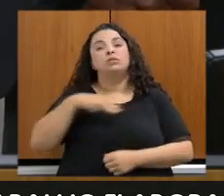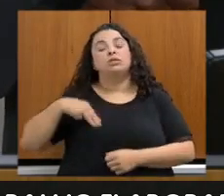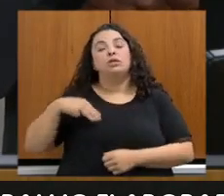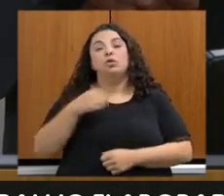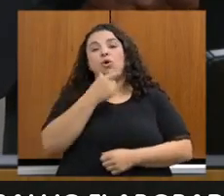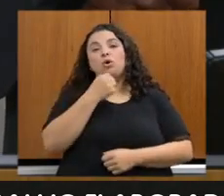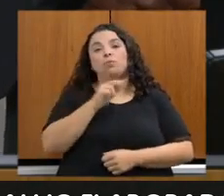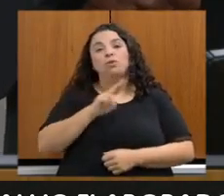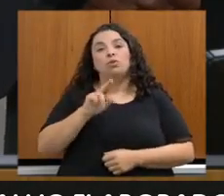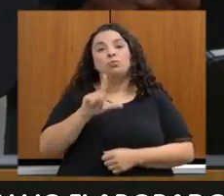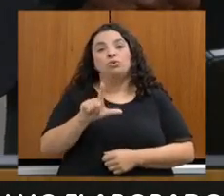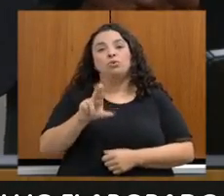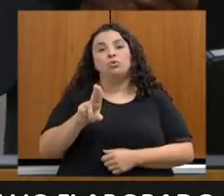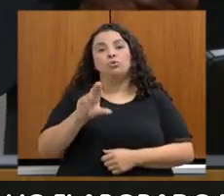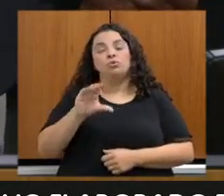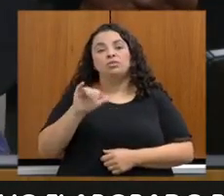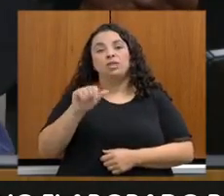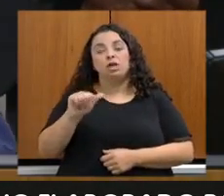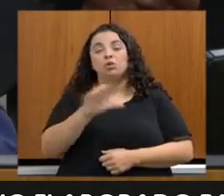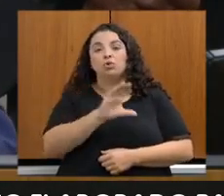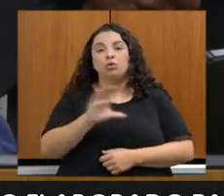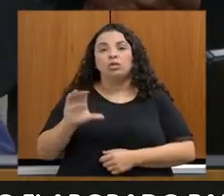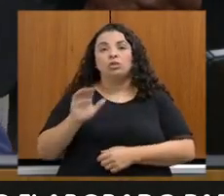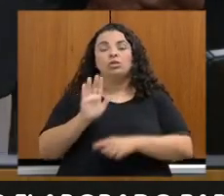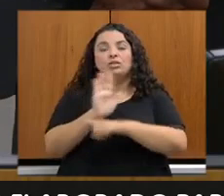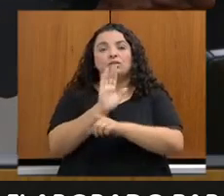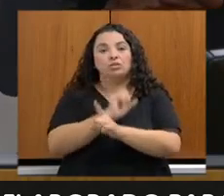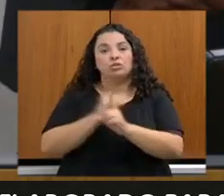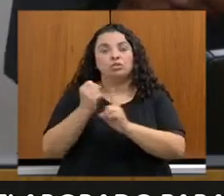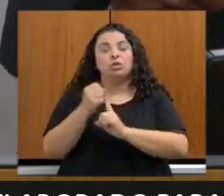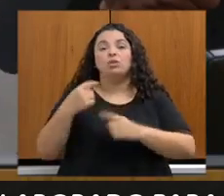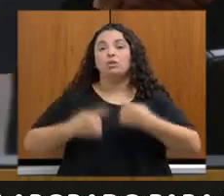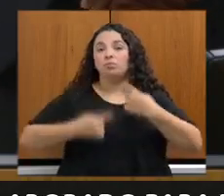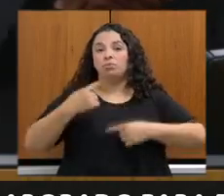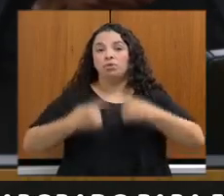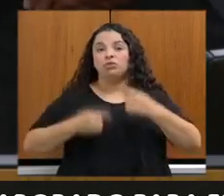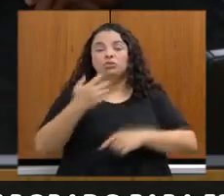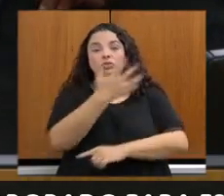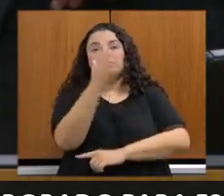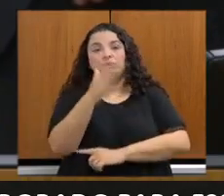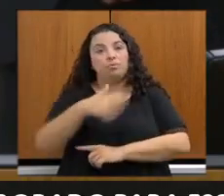coordenador da Assistência Social da Política de Meio Ambiente da cidade de Mariana.